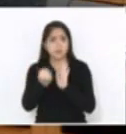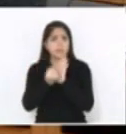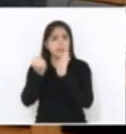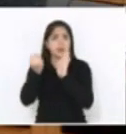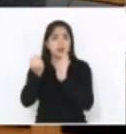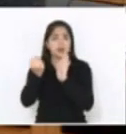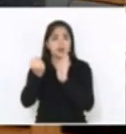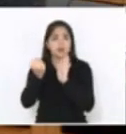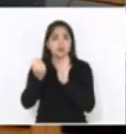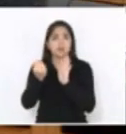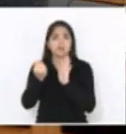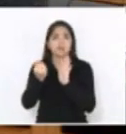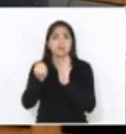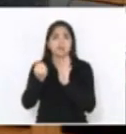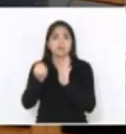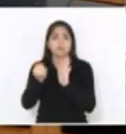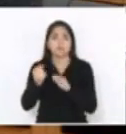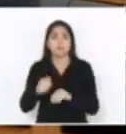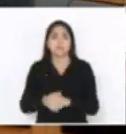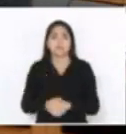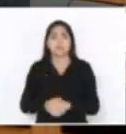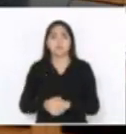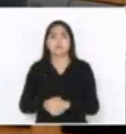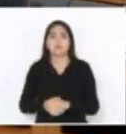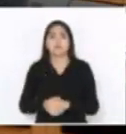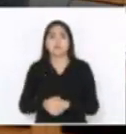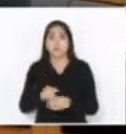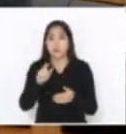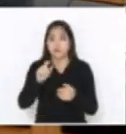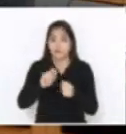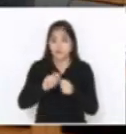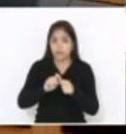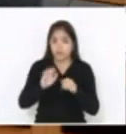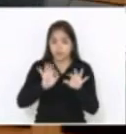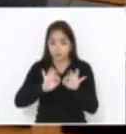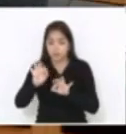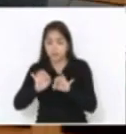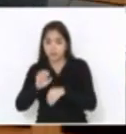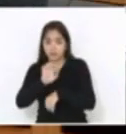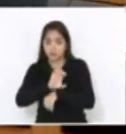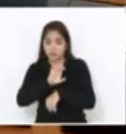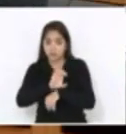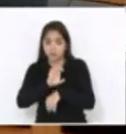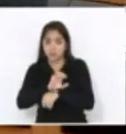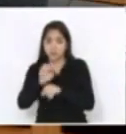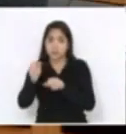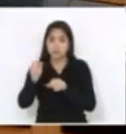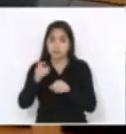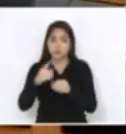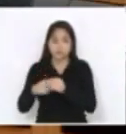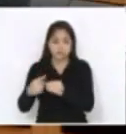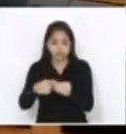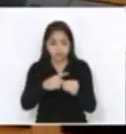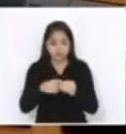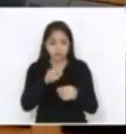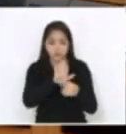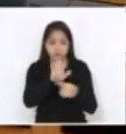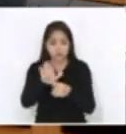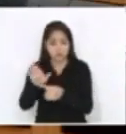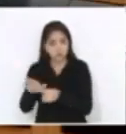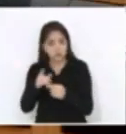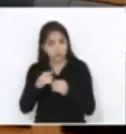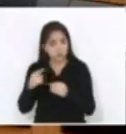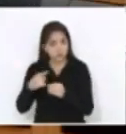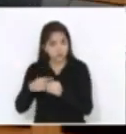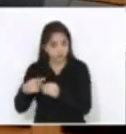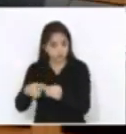convênio a fundo perdido, feito no Estado com os municípios, porque foi feito e não uma execução direta